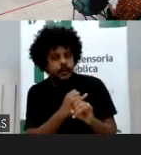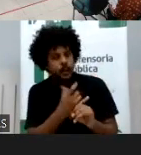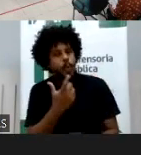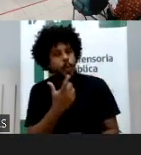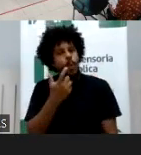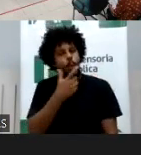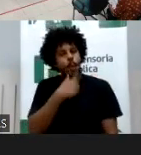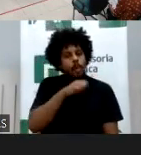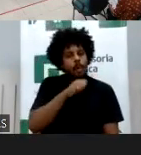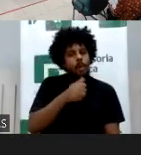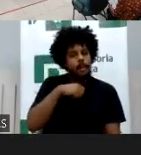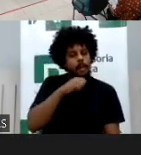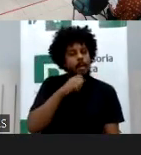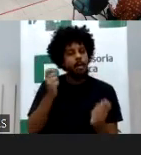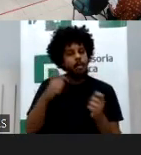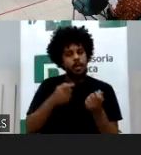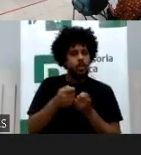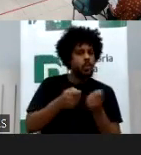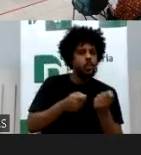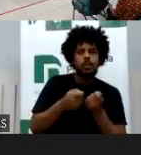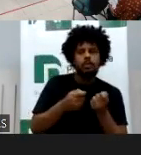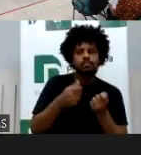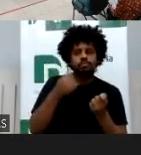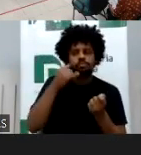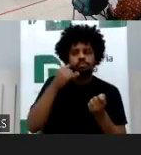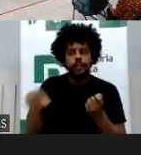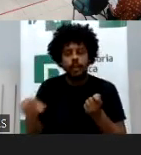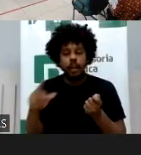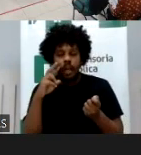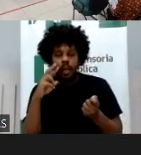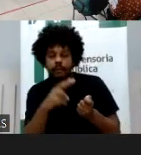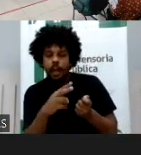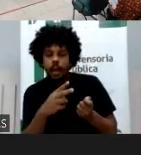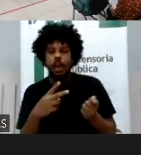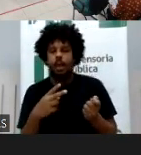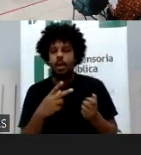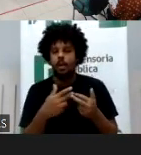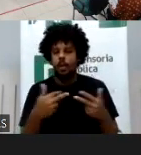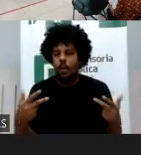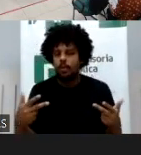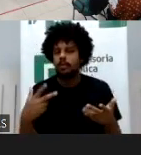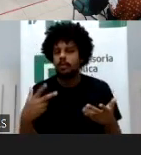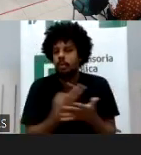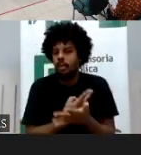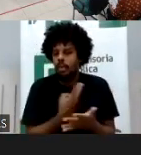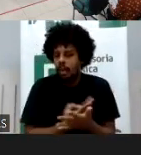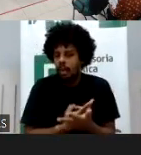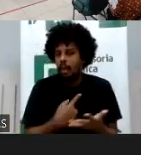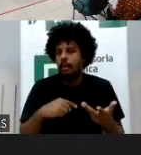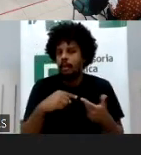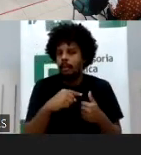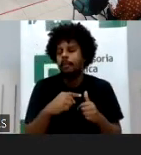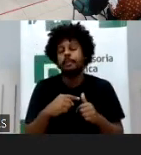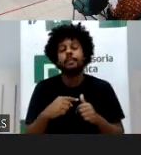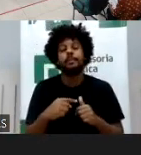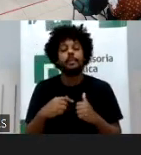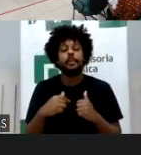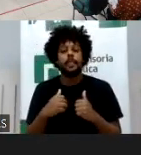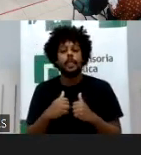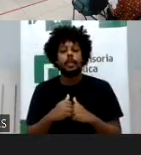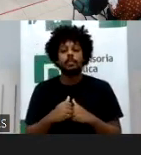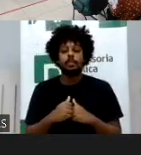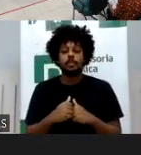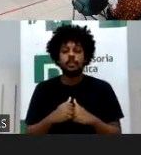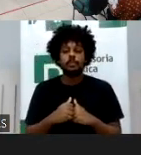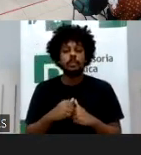ser visualizada como espaço, né, sem lei, sem dono, terra de ninguém, é aquela analogia que se faz. Pense se você deixaria